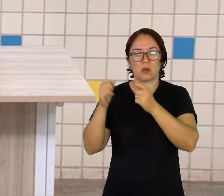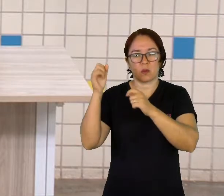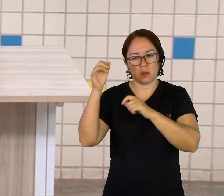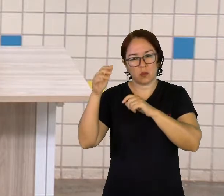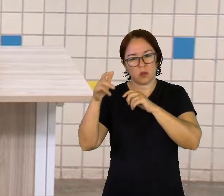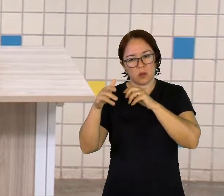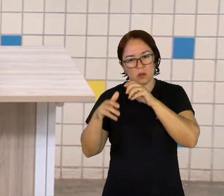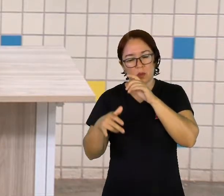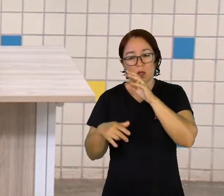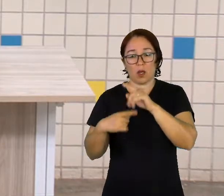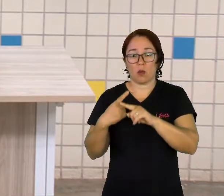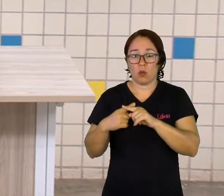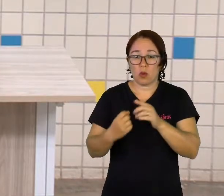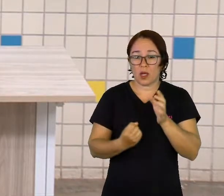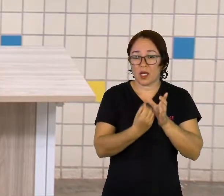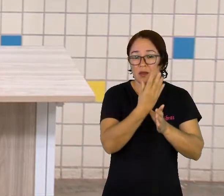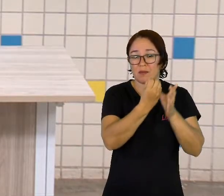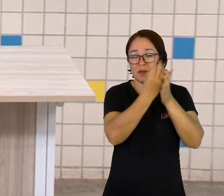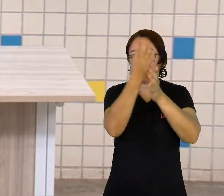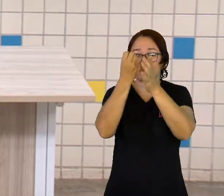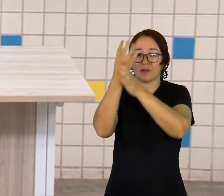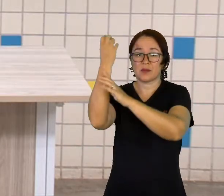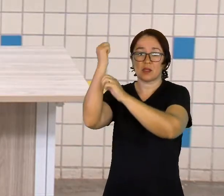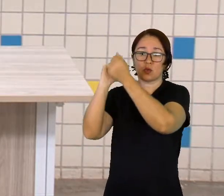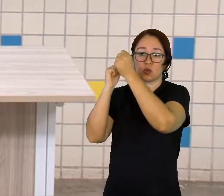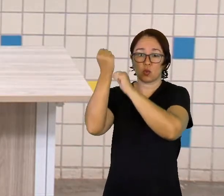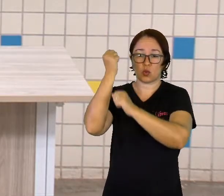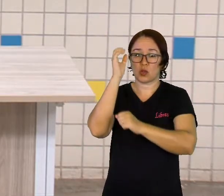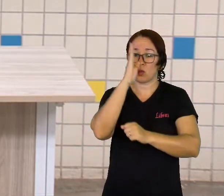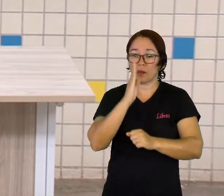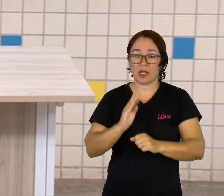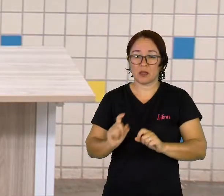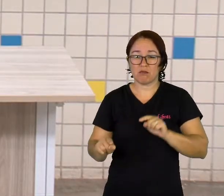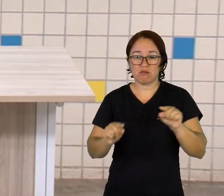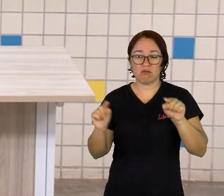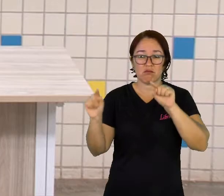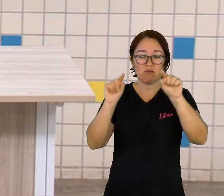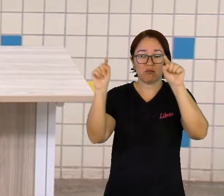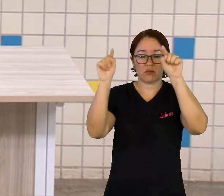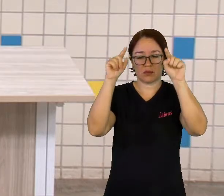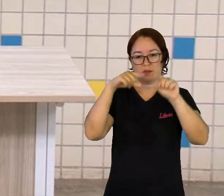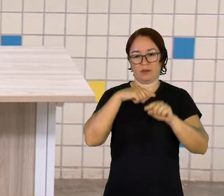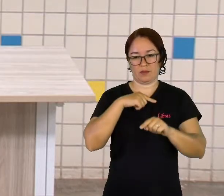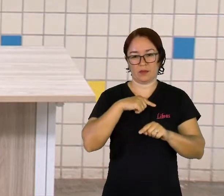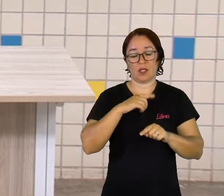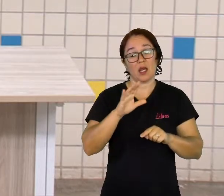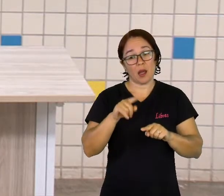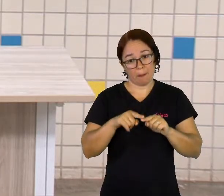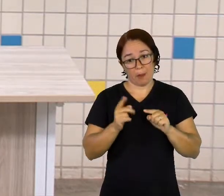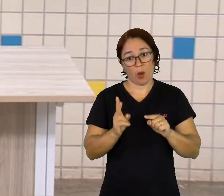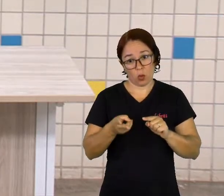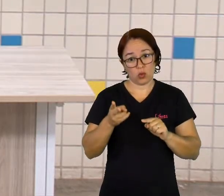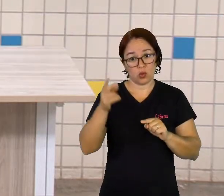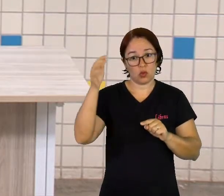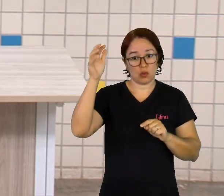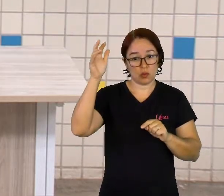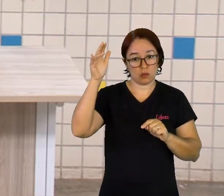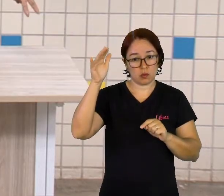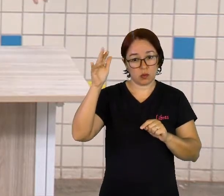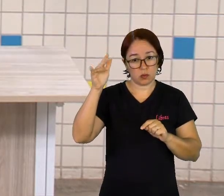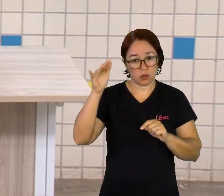outras regiões do país, diminuiu um pouco, mas não acabou com as migrações